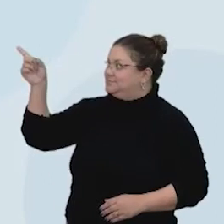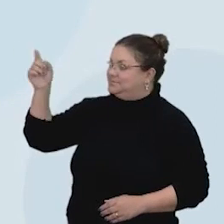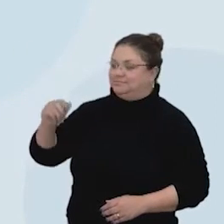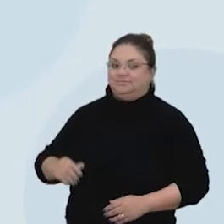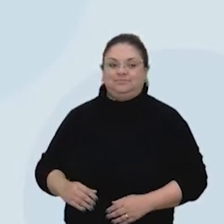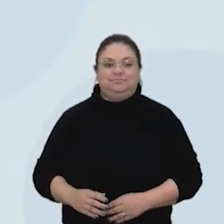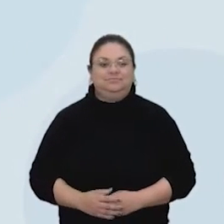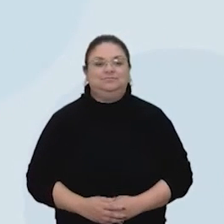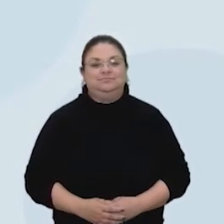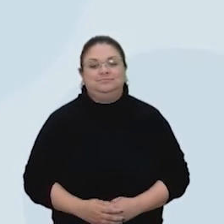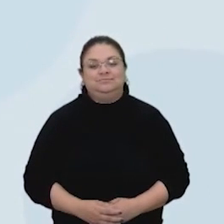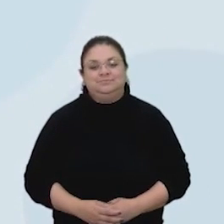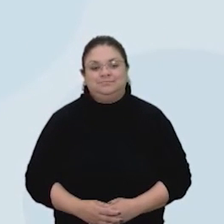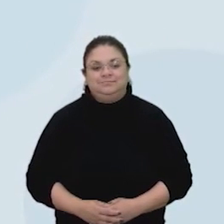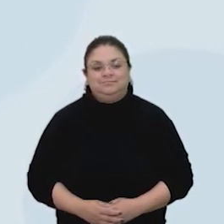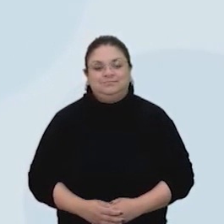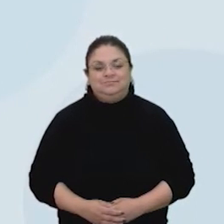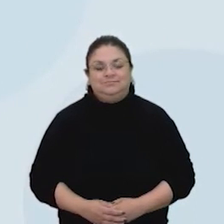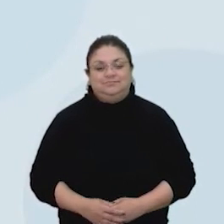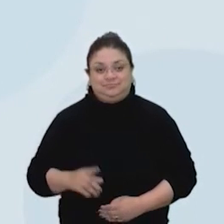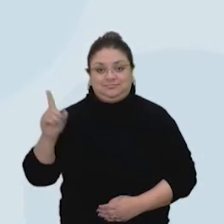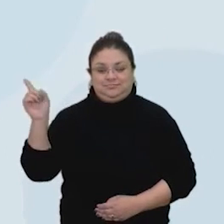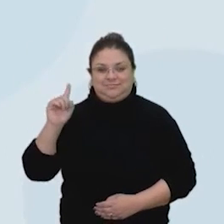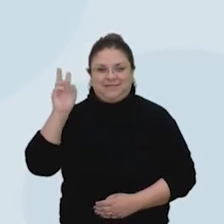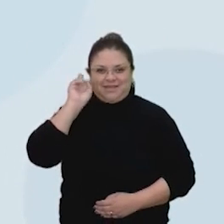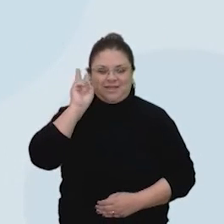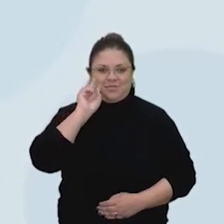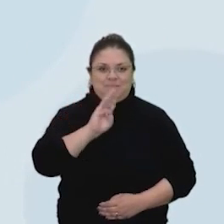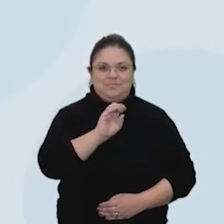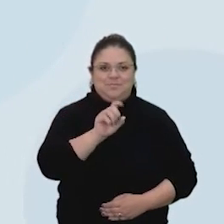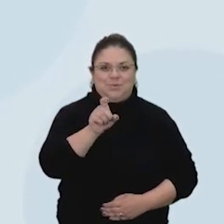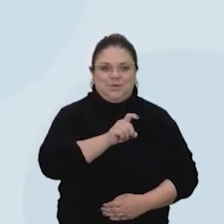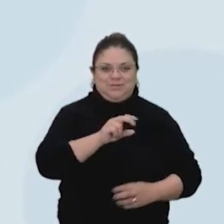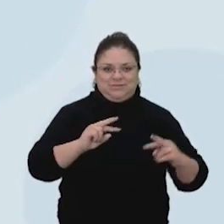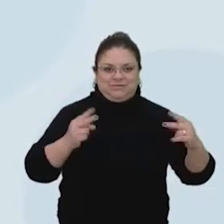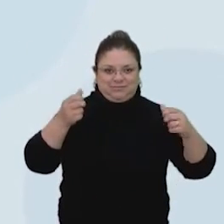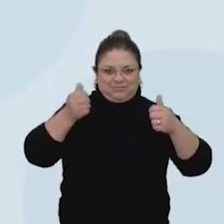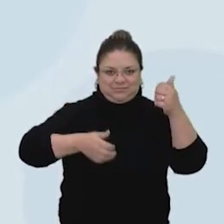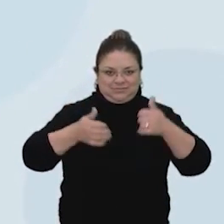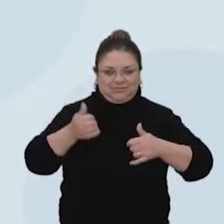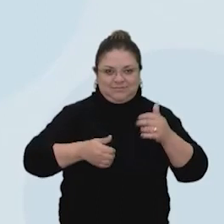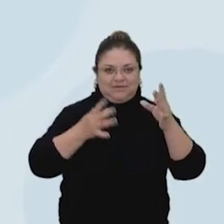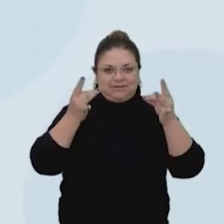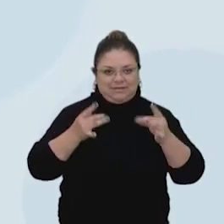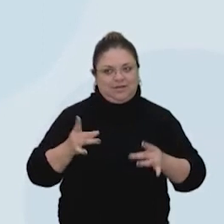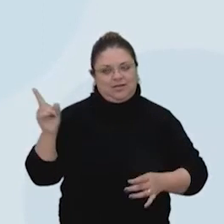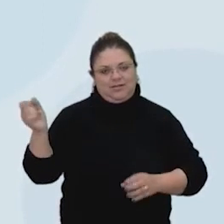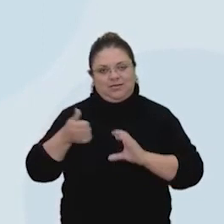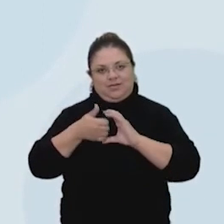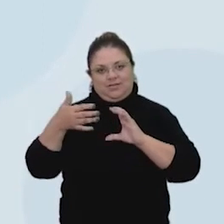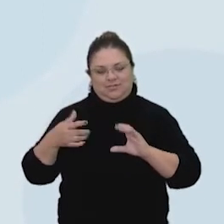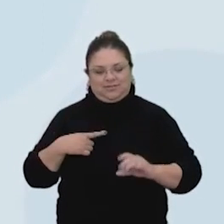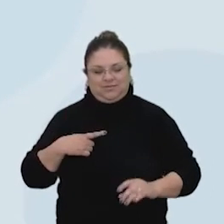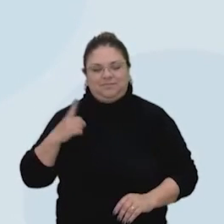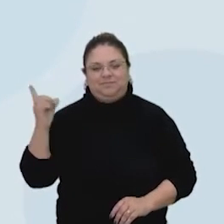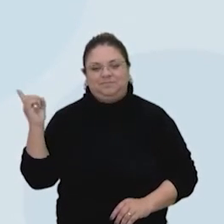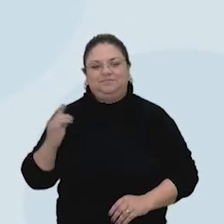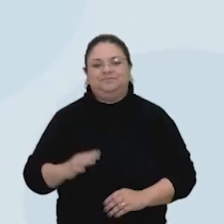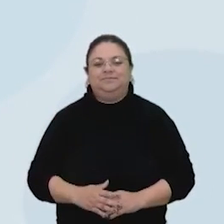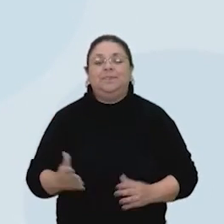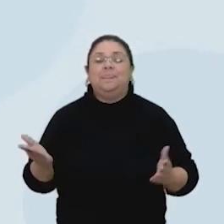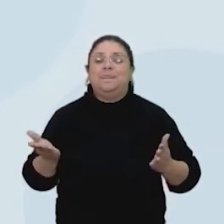Essa descrição, essa leitura de imagem, está lá naquele vídeo do box que eu tinha mostrado para vocês. E aí, eu e o professor Seba, a gente vai fazer